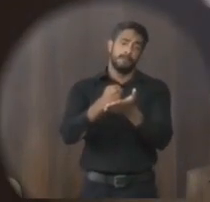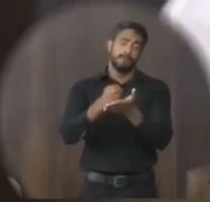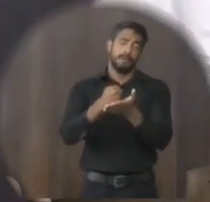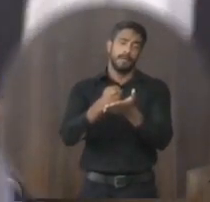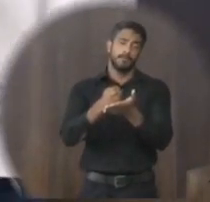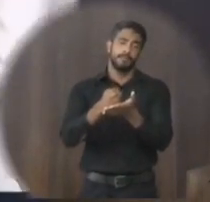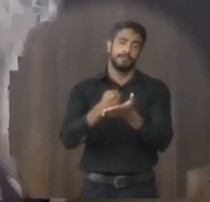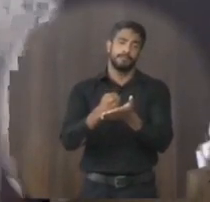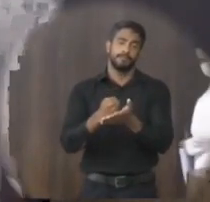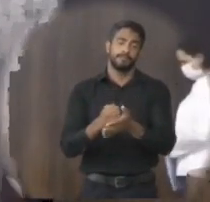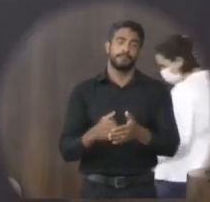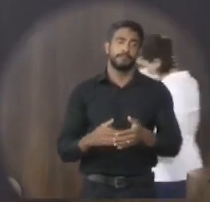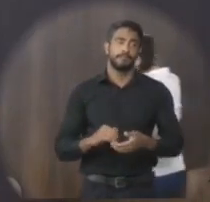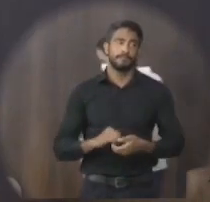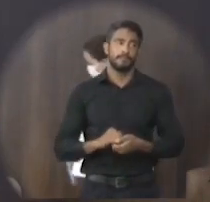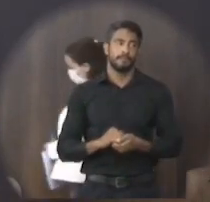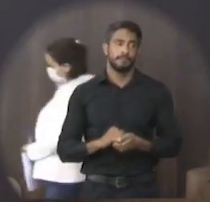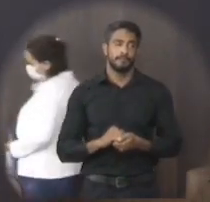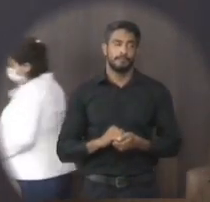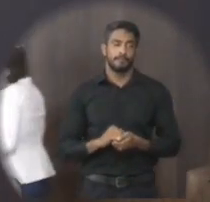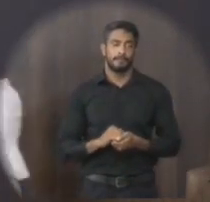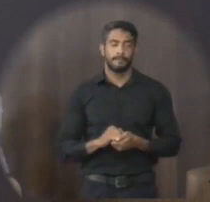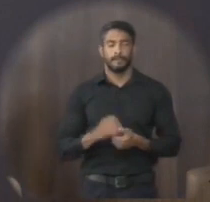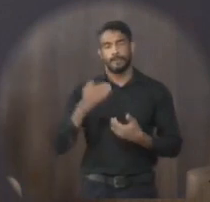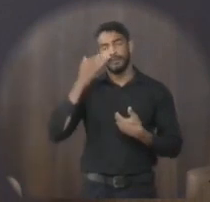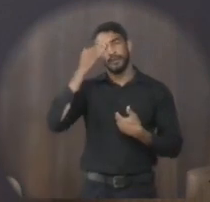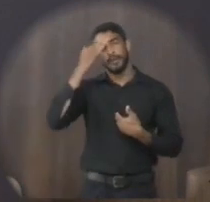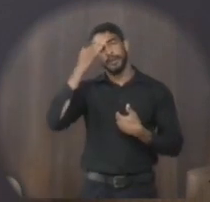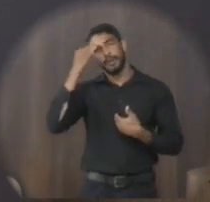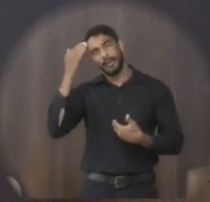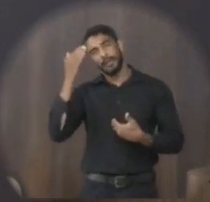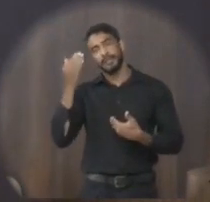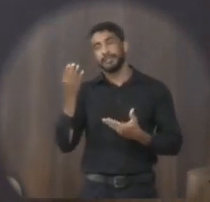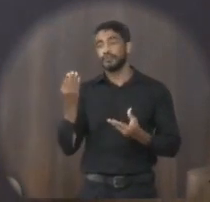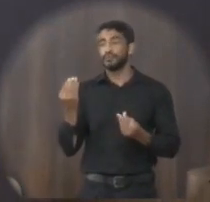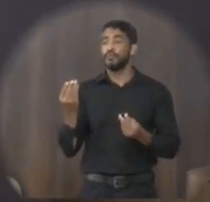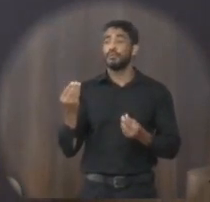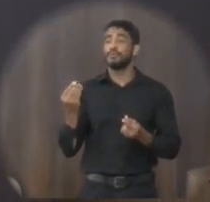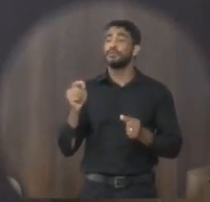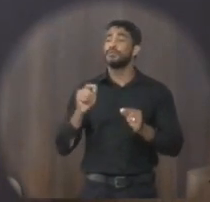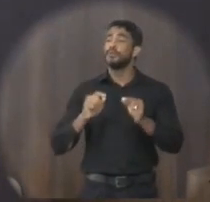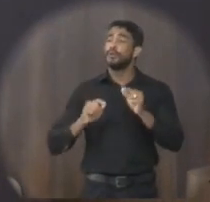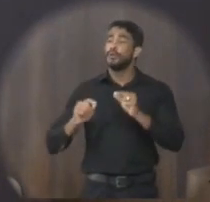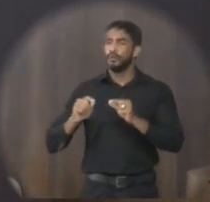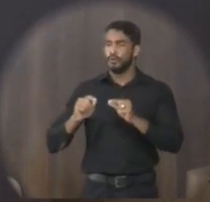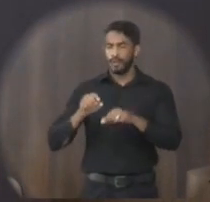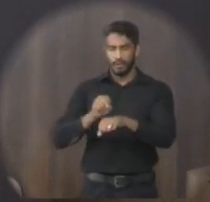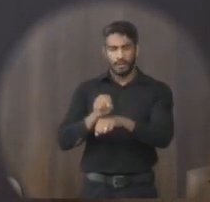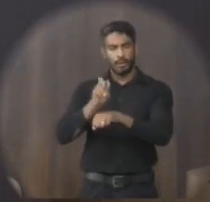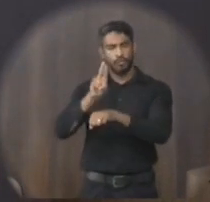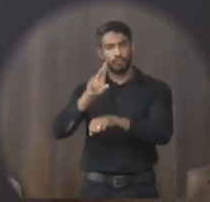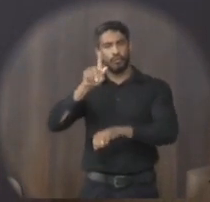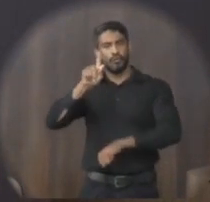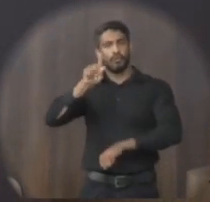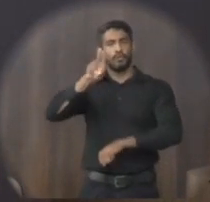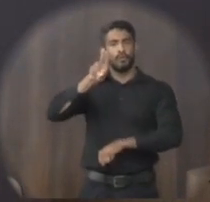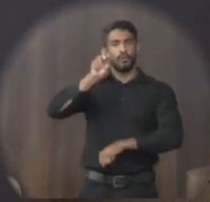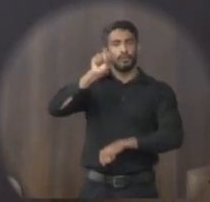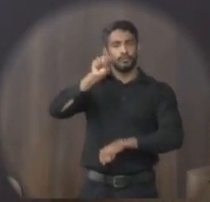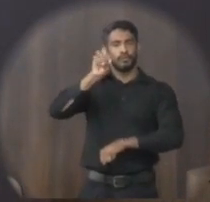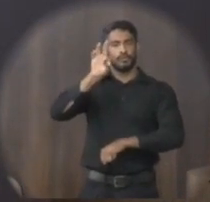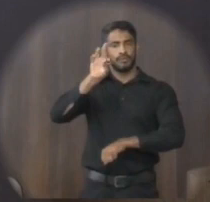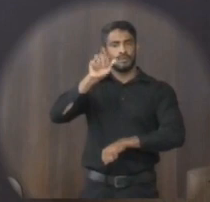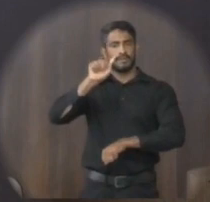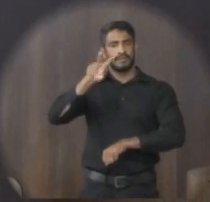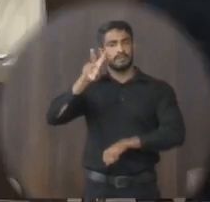e eu agradeço muito também aqui ao doutor Gustavo, que representa a